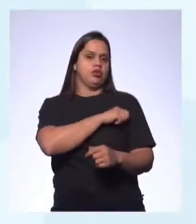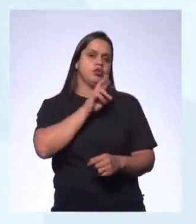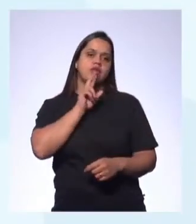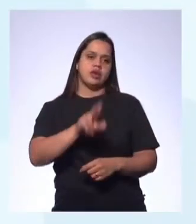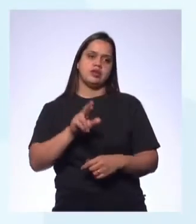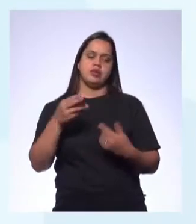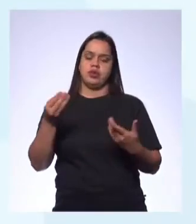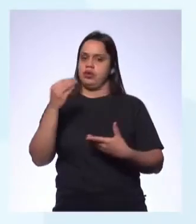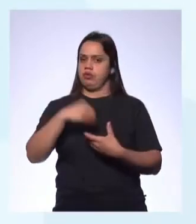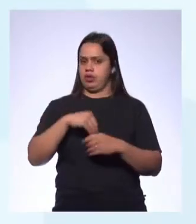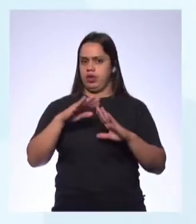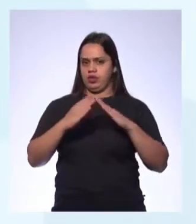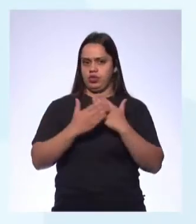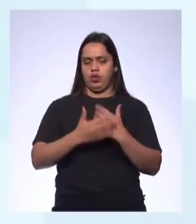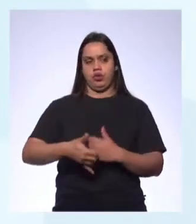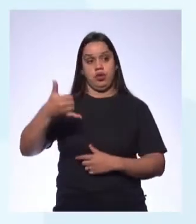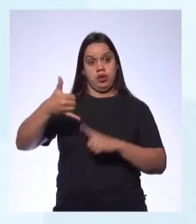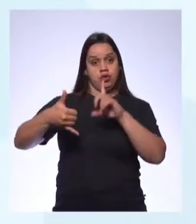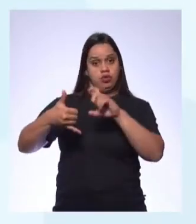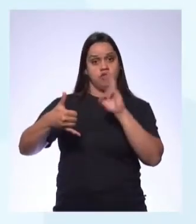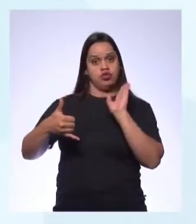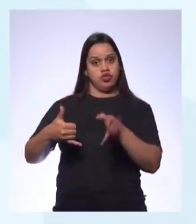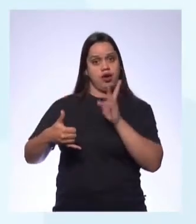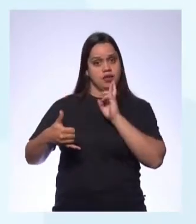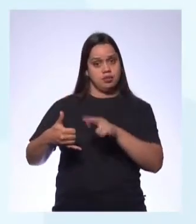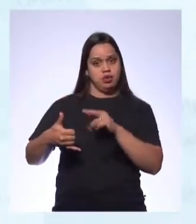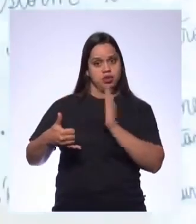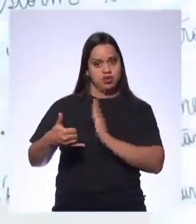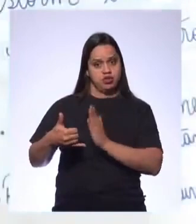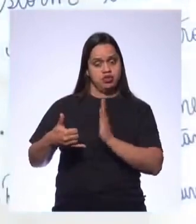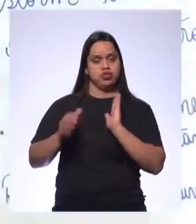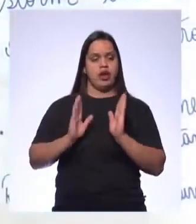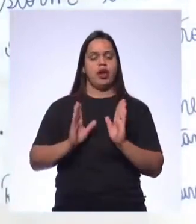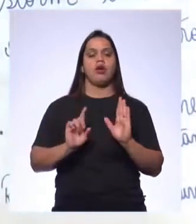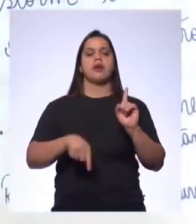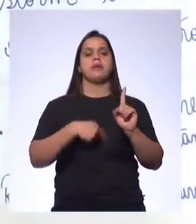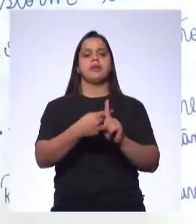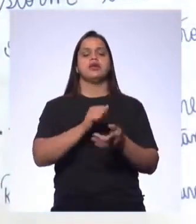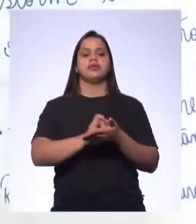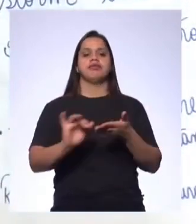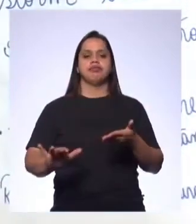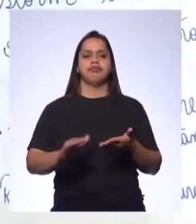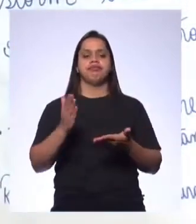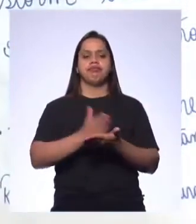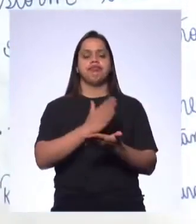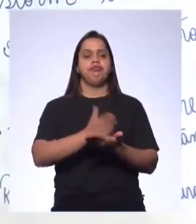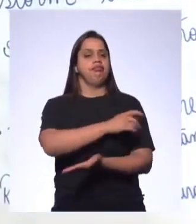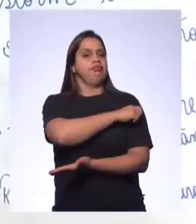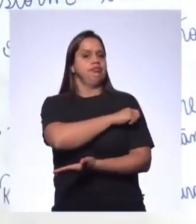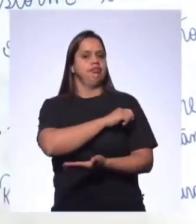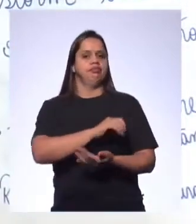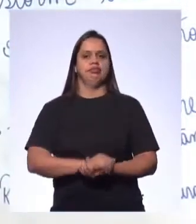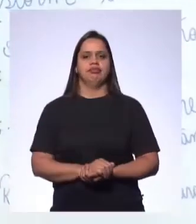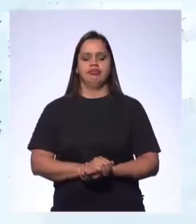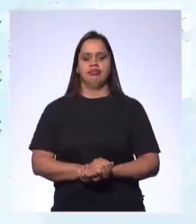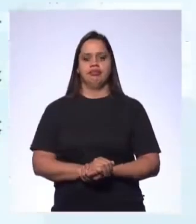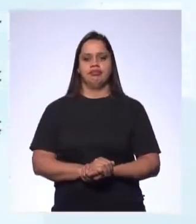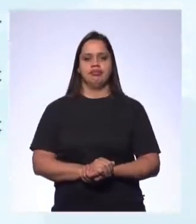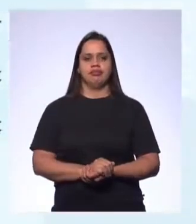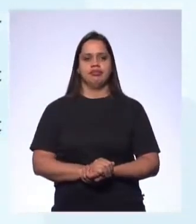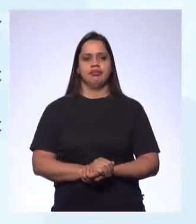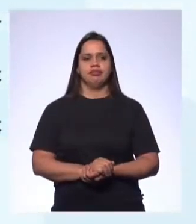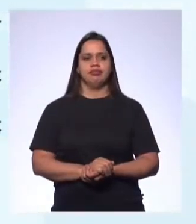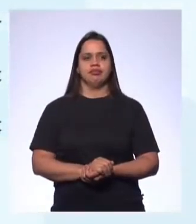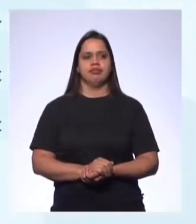Na escola, tá? Deu um print. Então, agora nós vamos para outro exercício do caderno do aluno. Está na